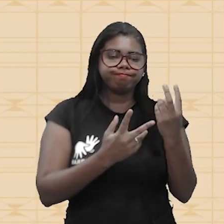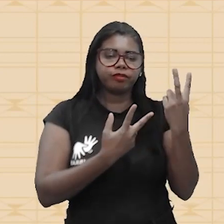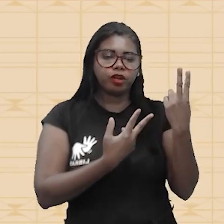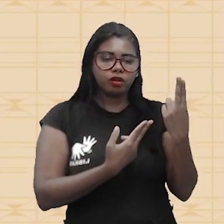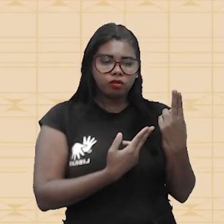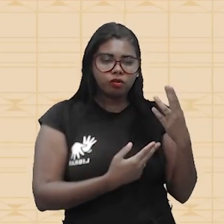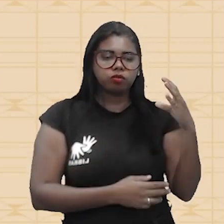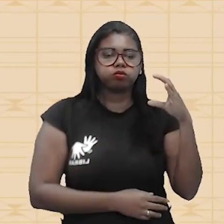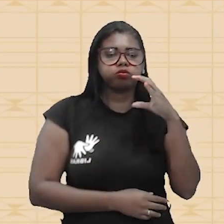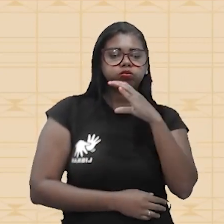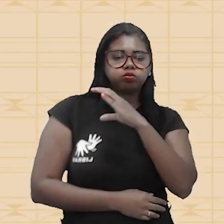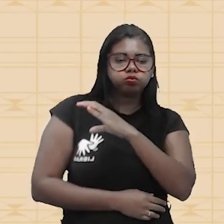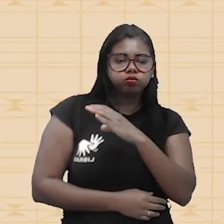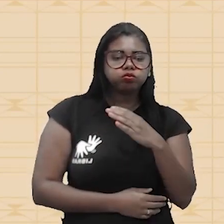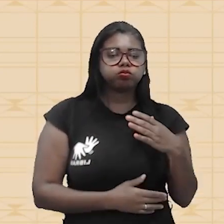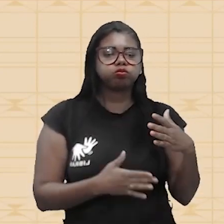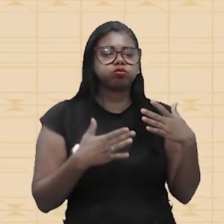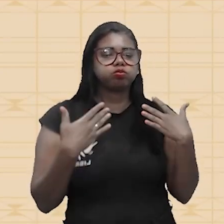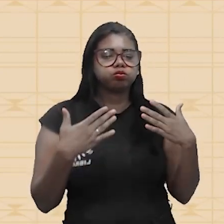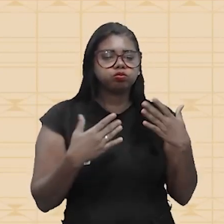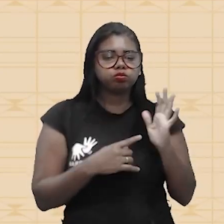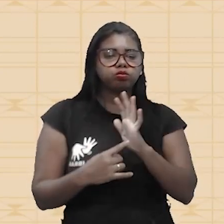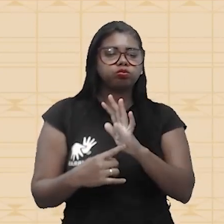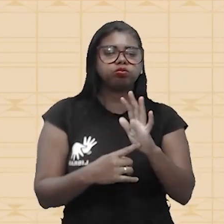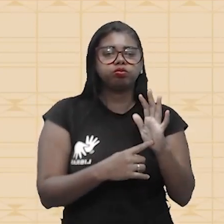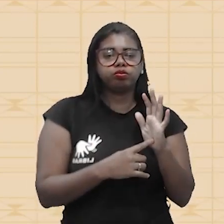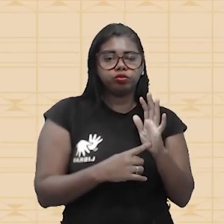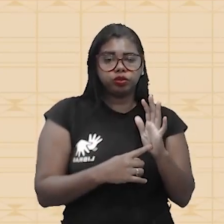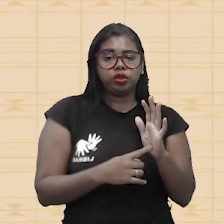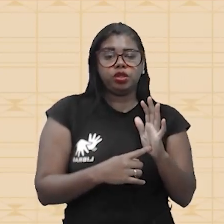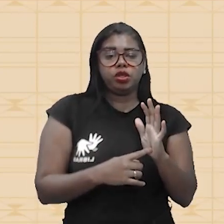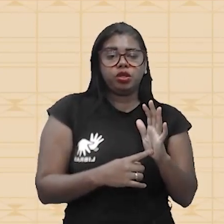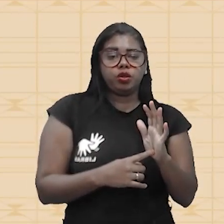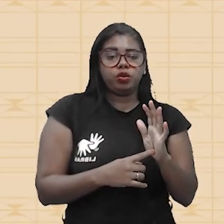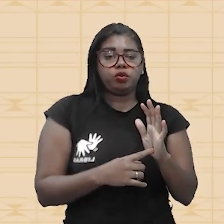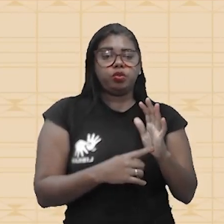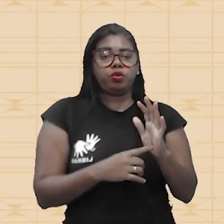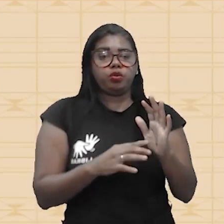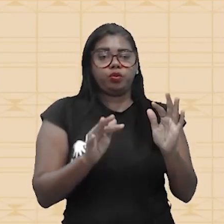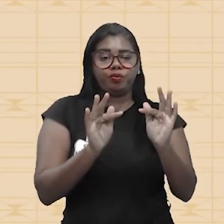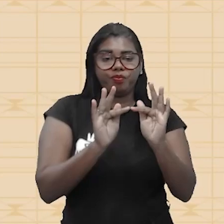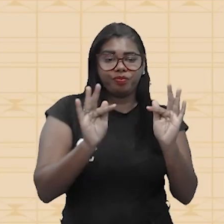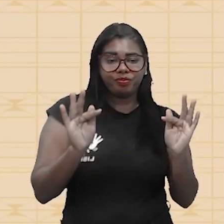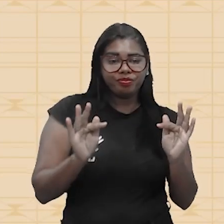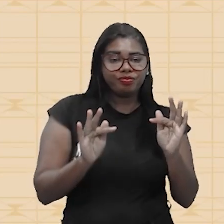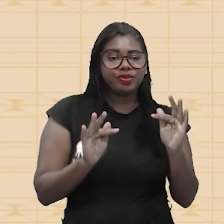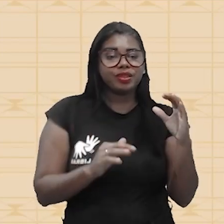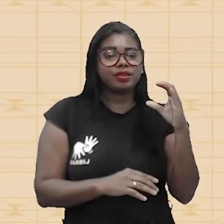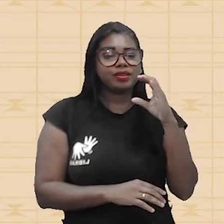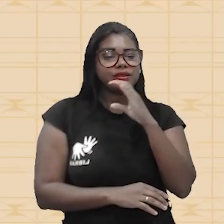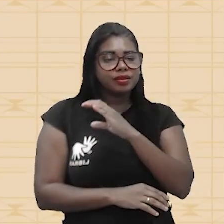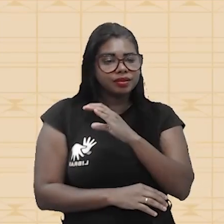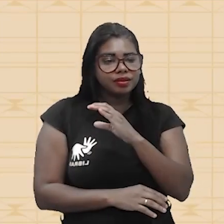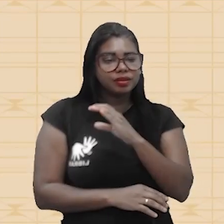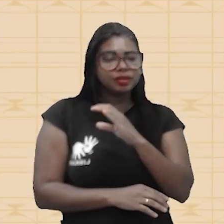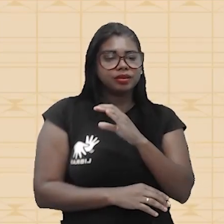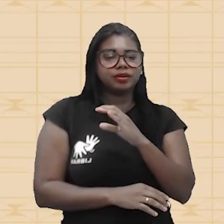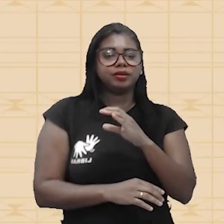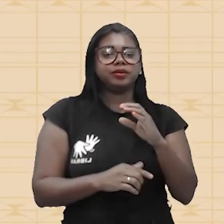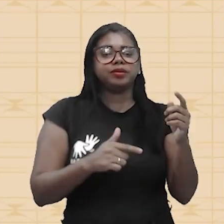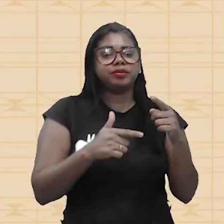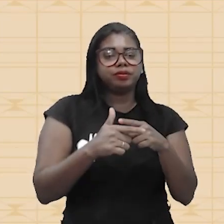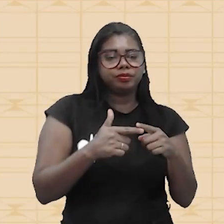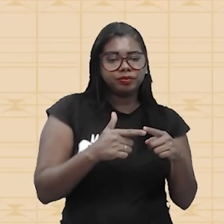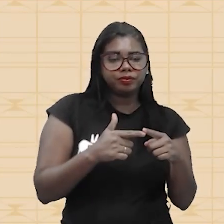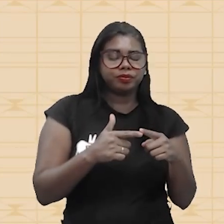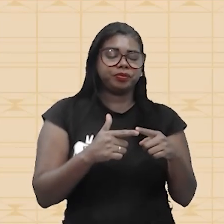caso, o calor da fonte quente subtraído da fonte fria, por isso que ele tem essa expressão Q1 menos Q2,